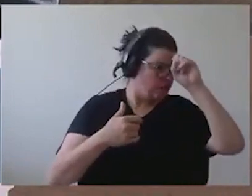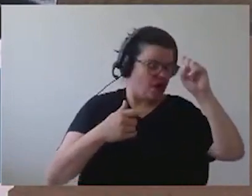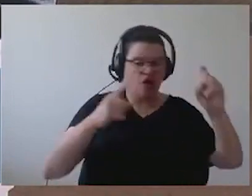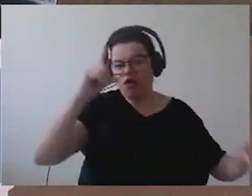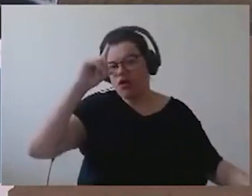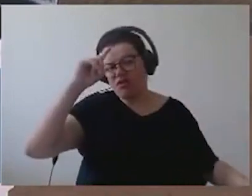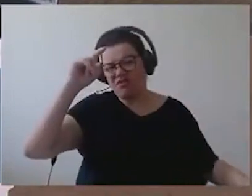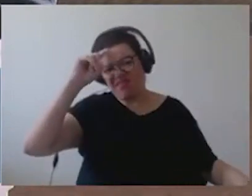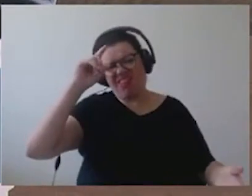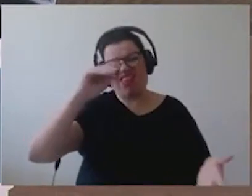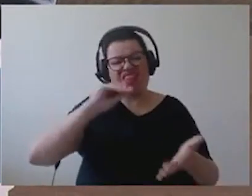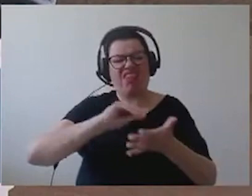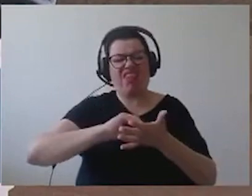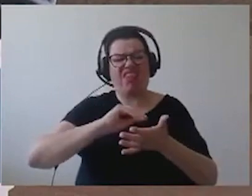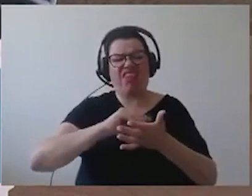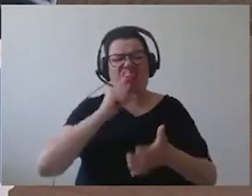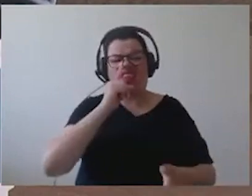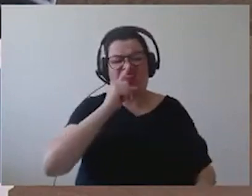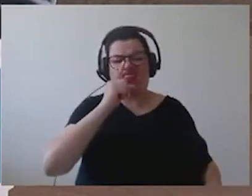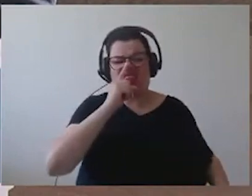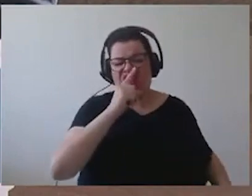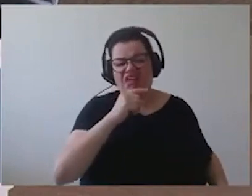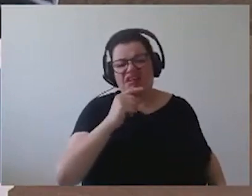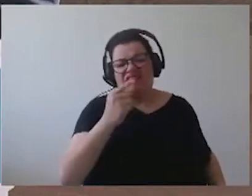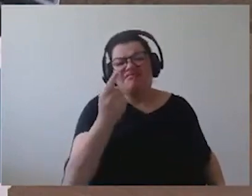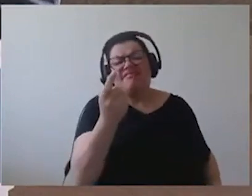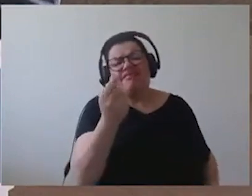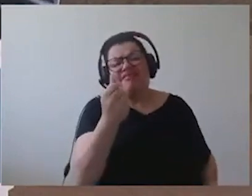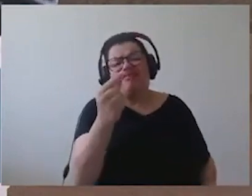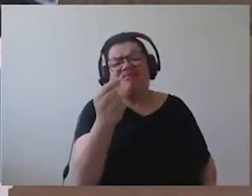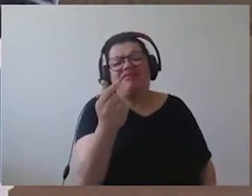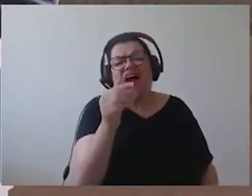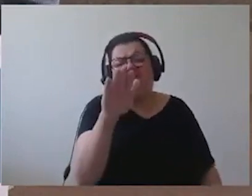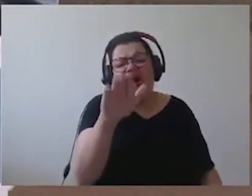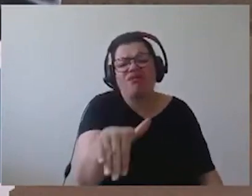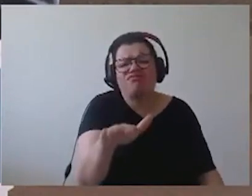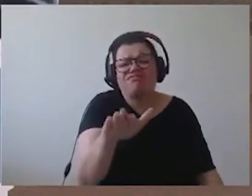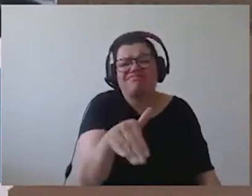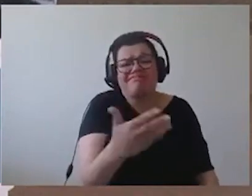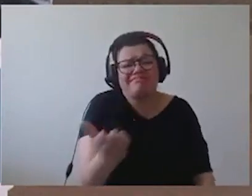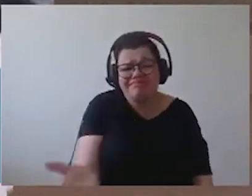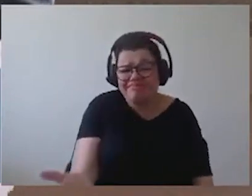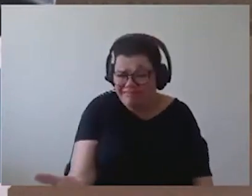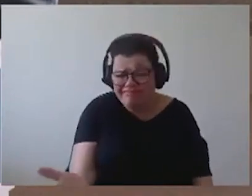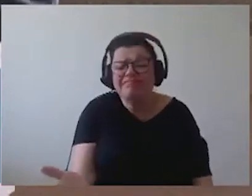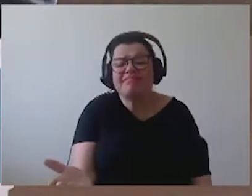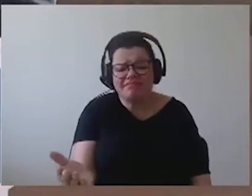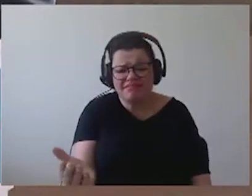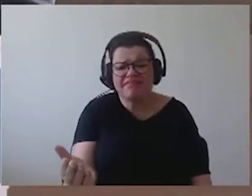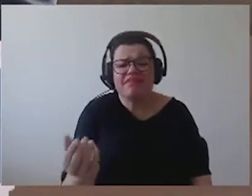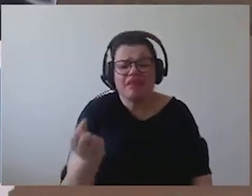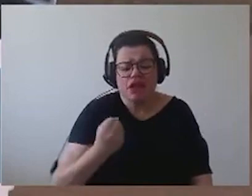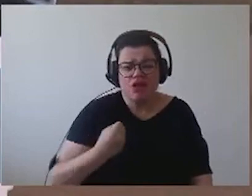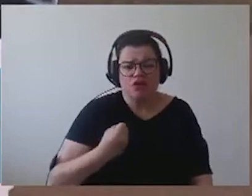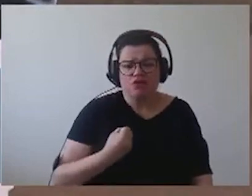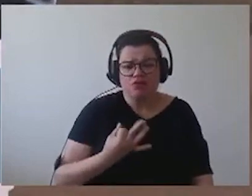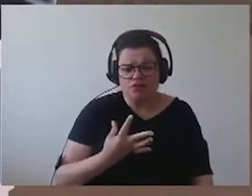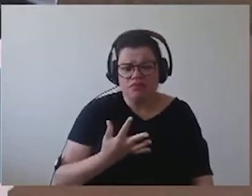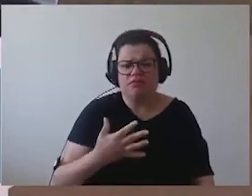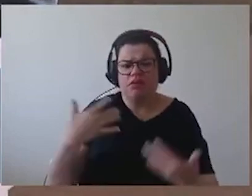um valor extremamente insignificante, perto dos números que nós vemos hoje